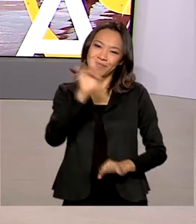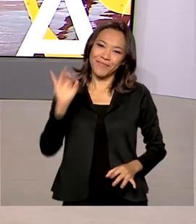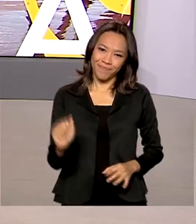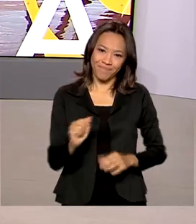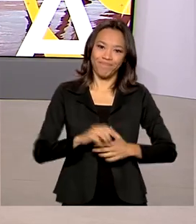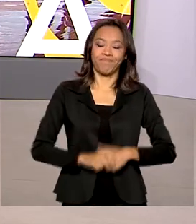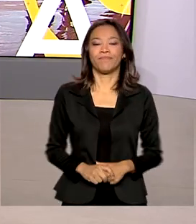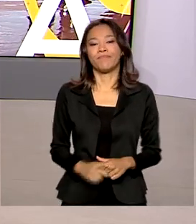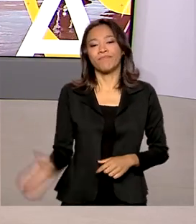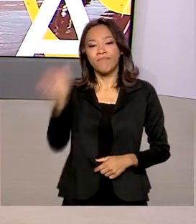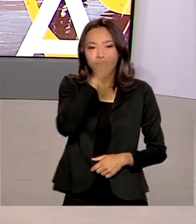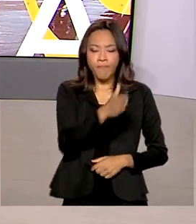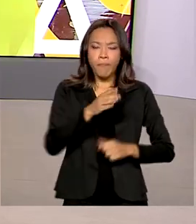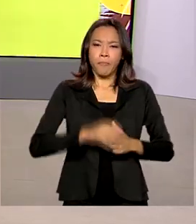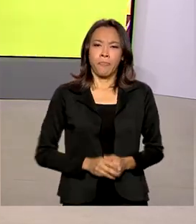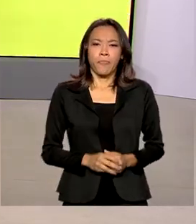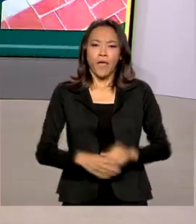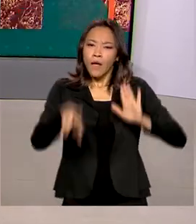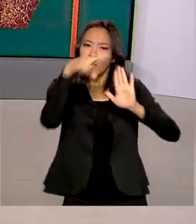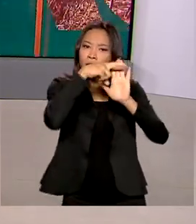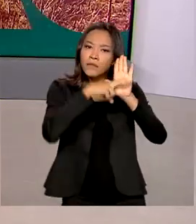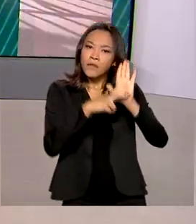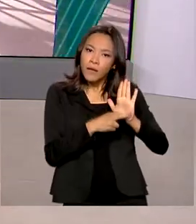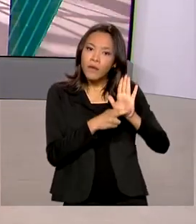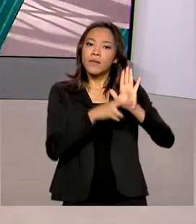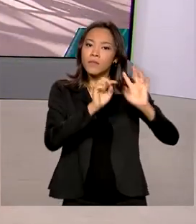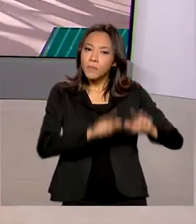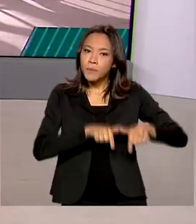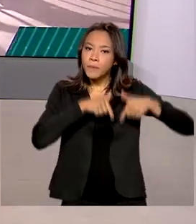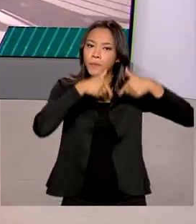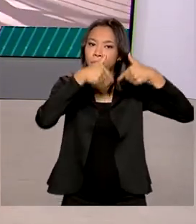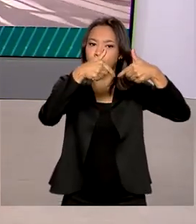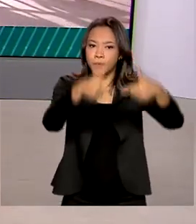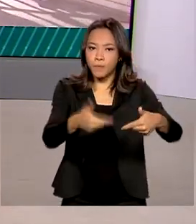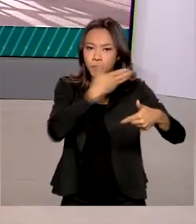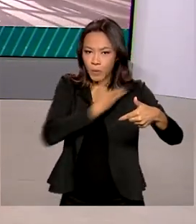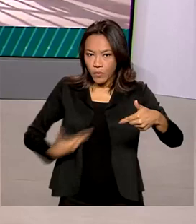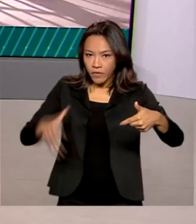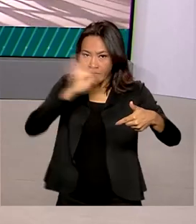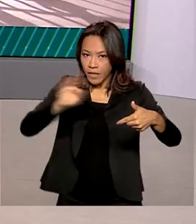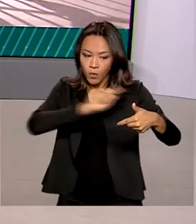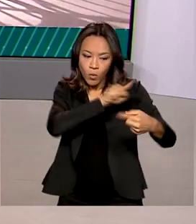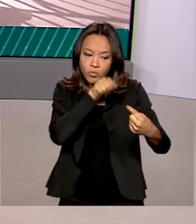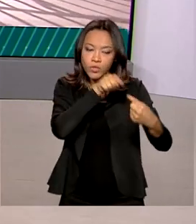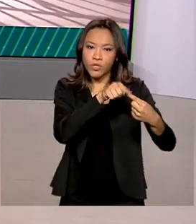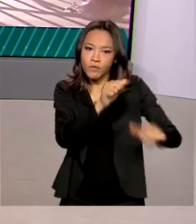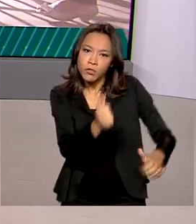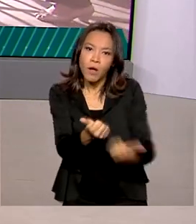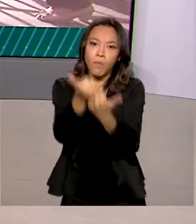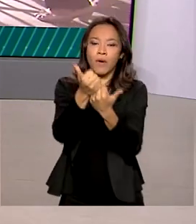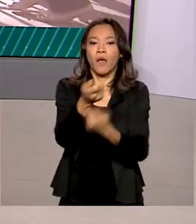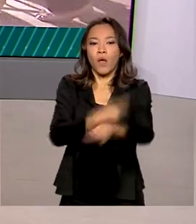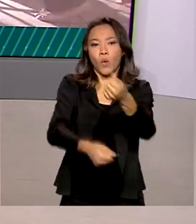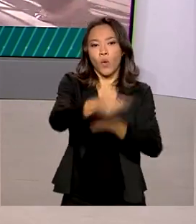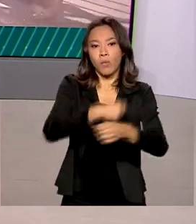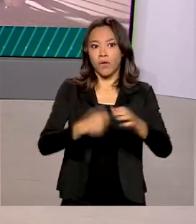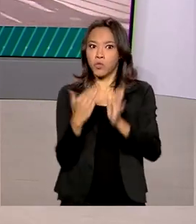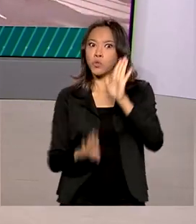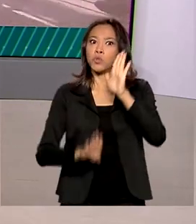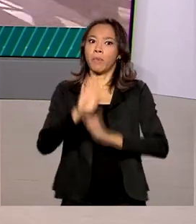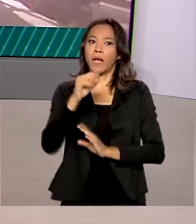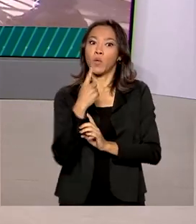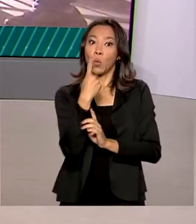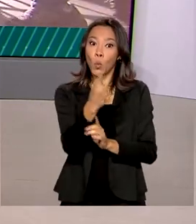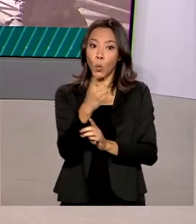As medidas executadas pelo governo federal para incentivar a economia superaram 1 trilhão 169